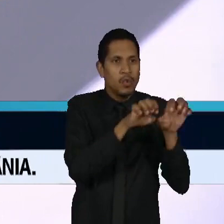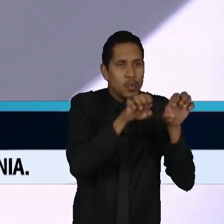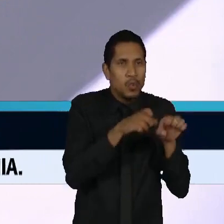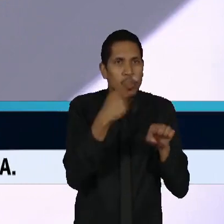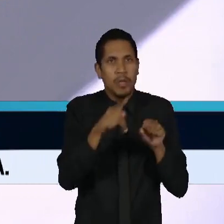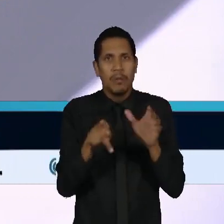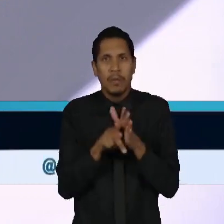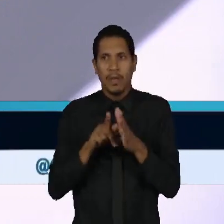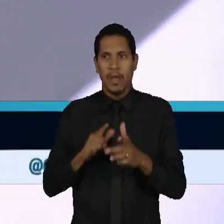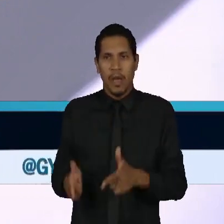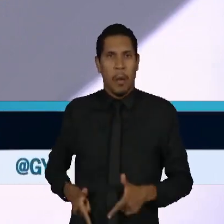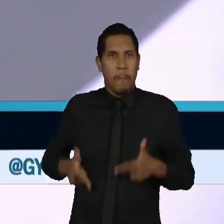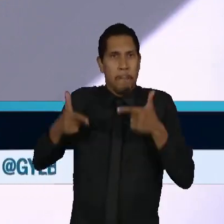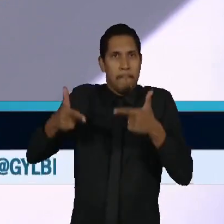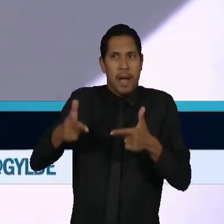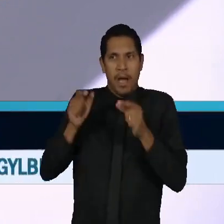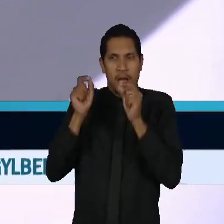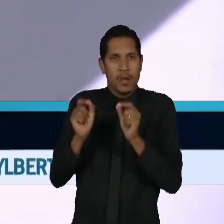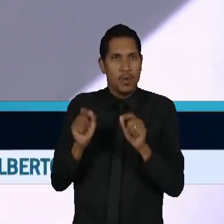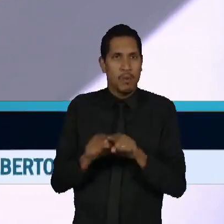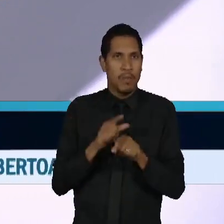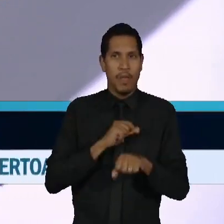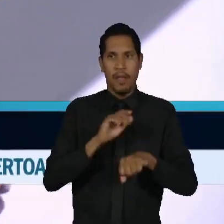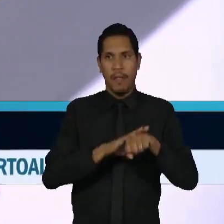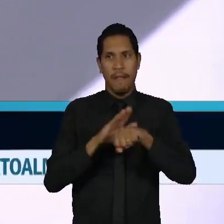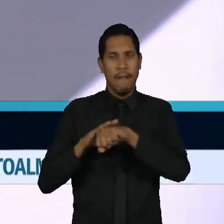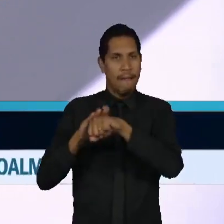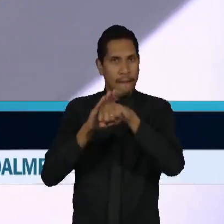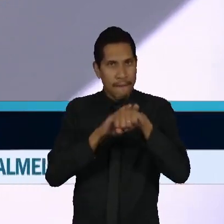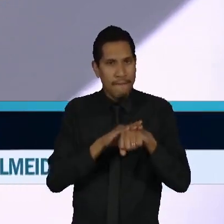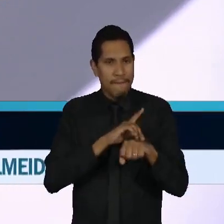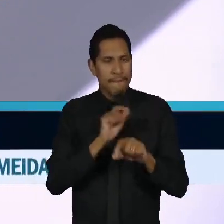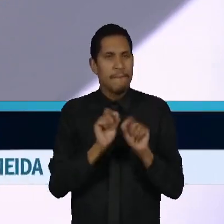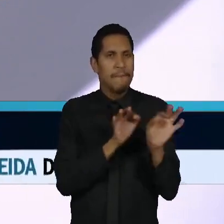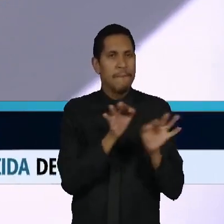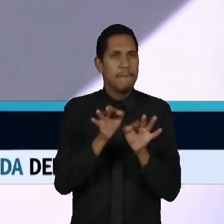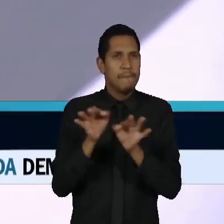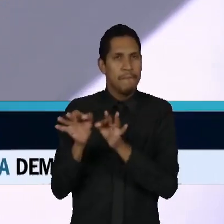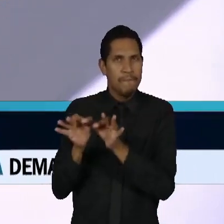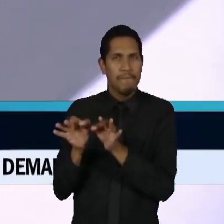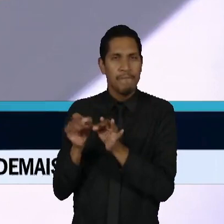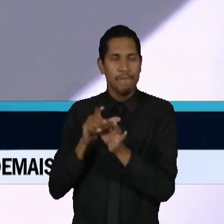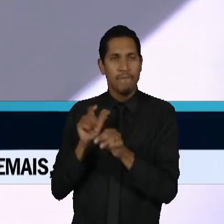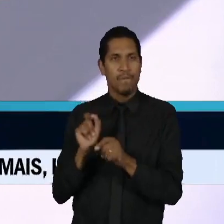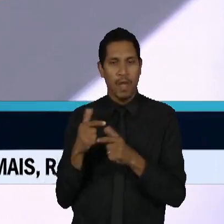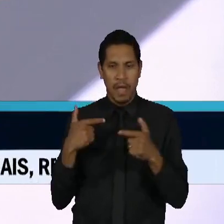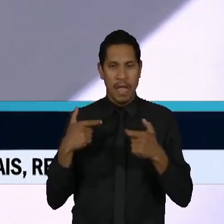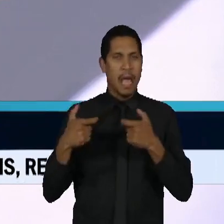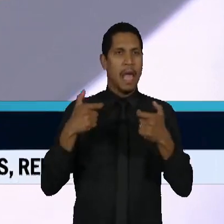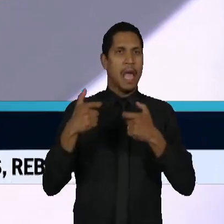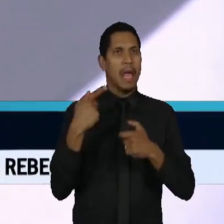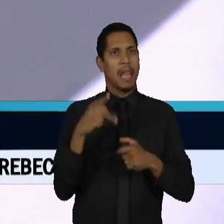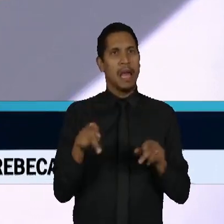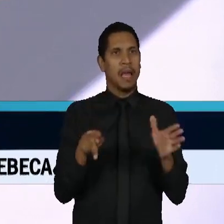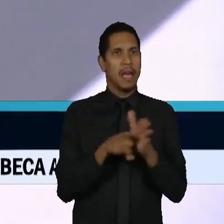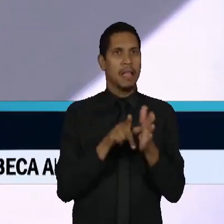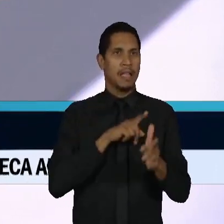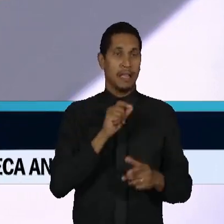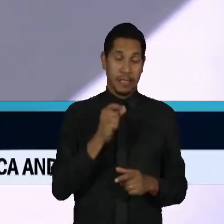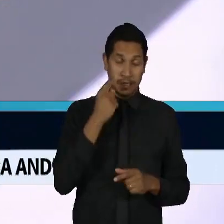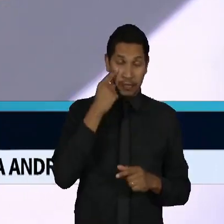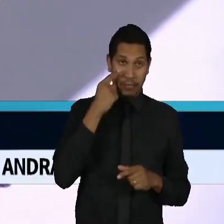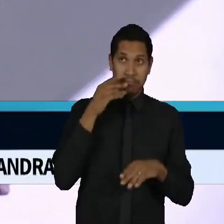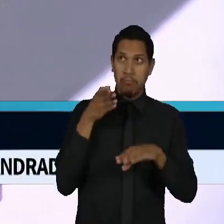por ter acesso a equipamentos em função da guerra da Síria, que o Hezbollah